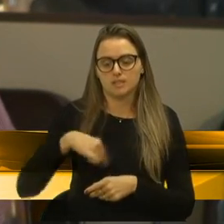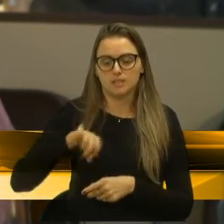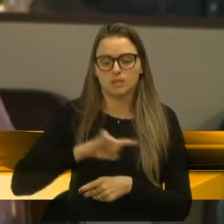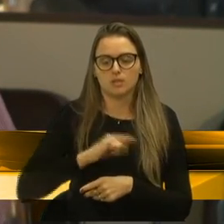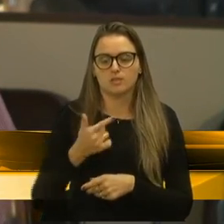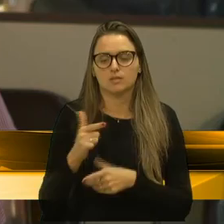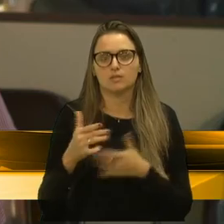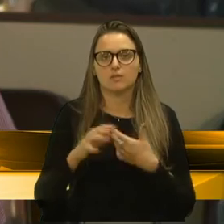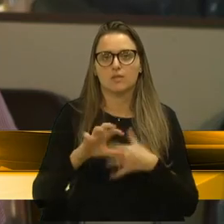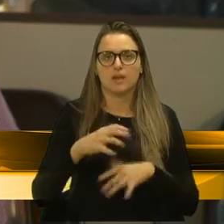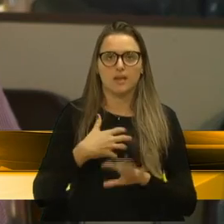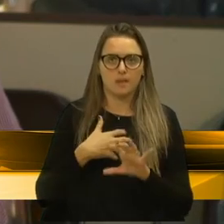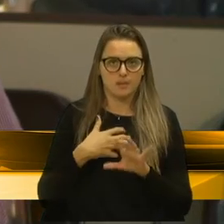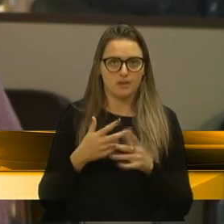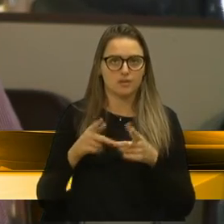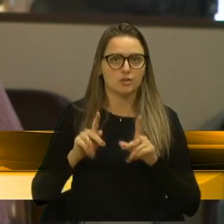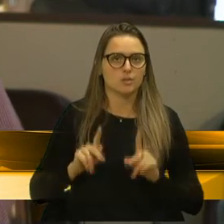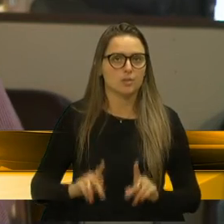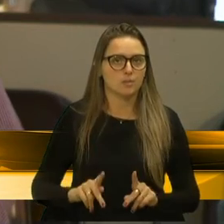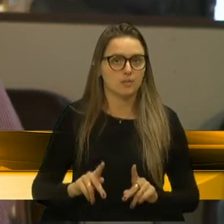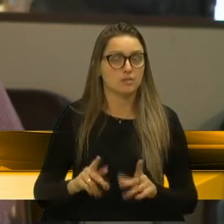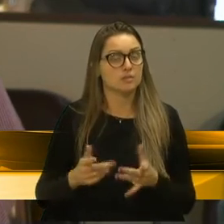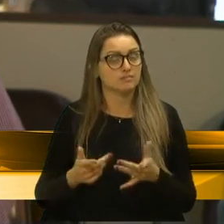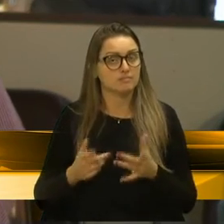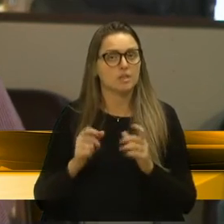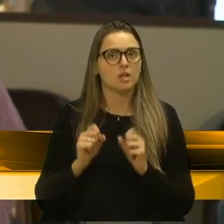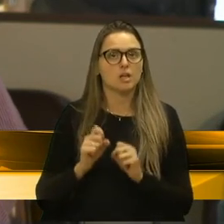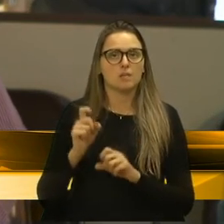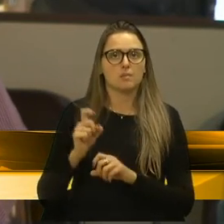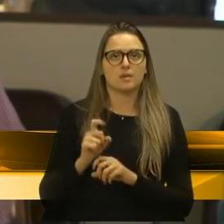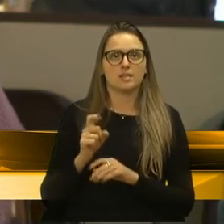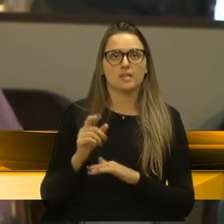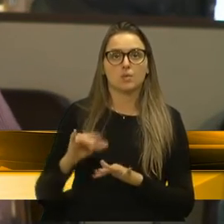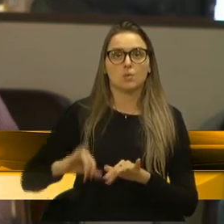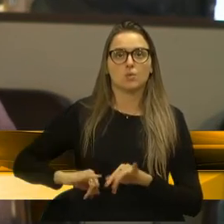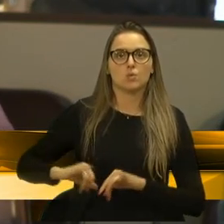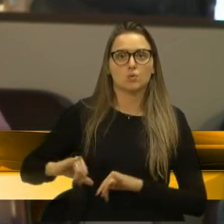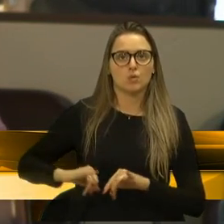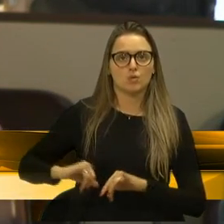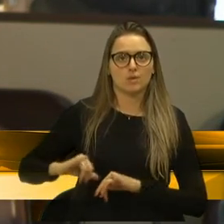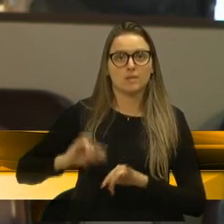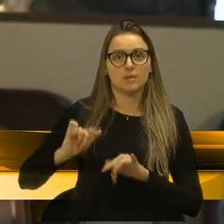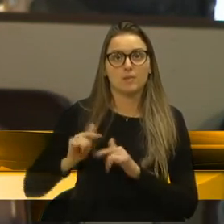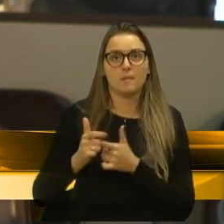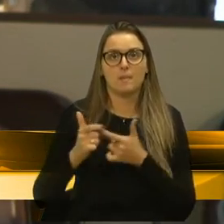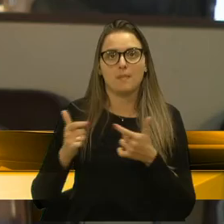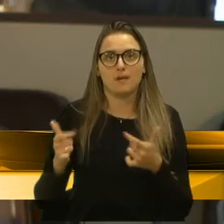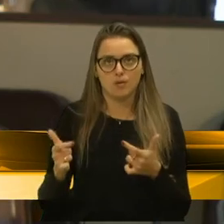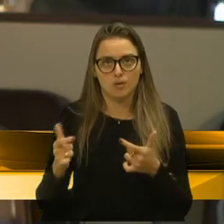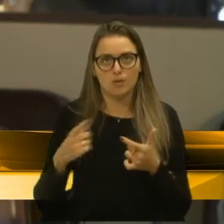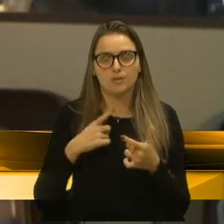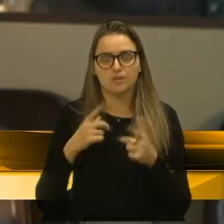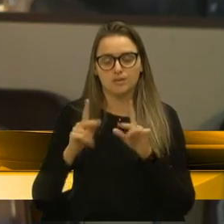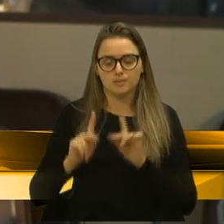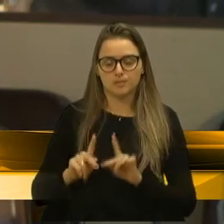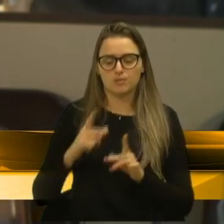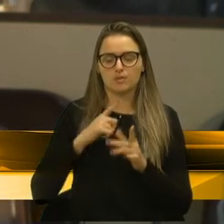empatia com as pessoas, talvez a dor é muito maior para muitas famílias que terão seus empregos